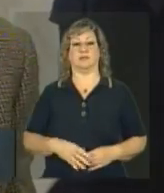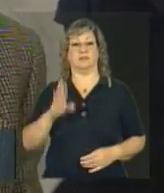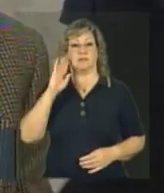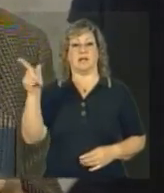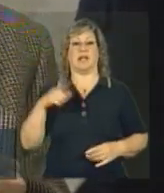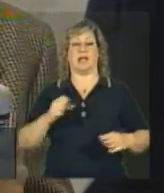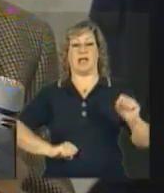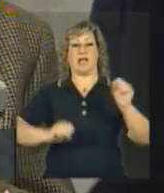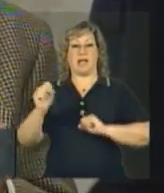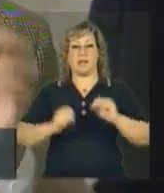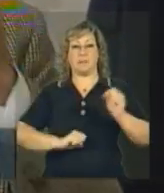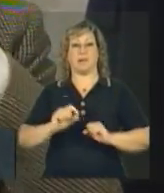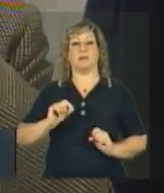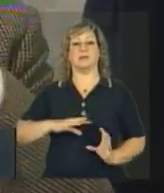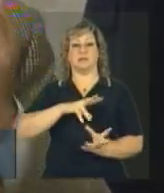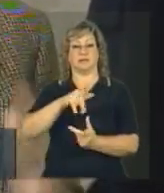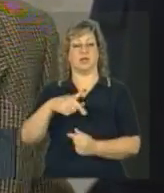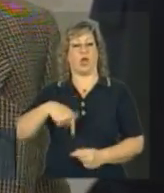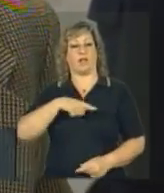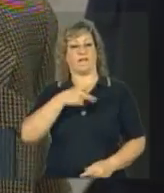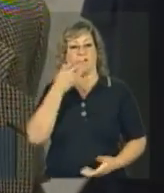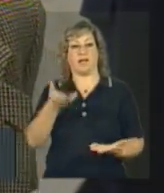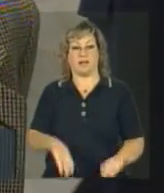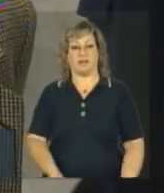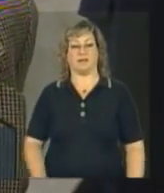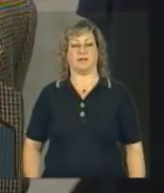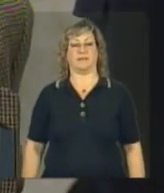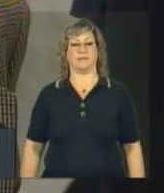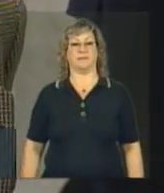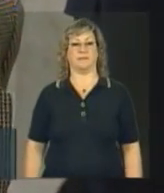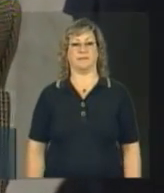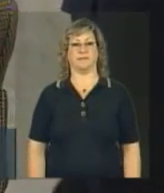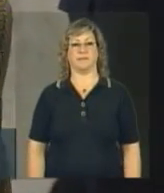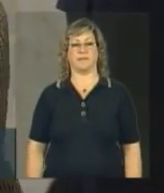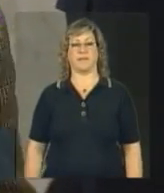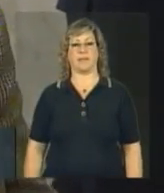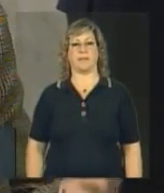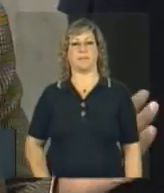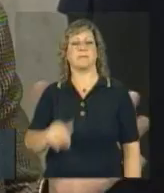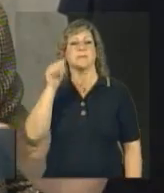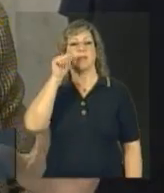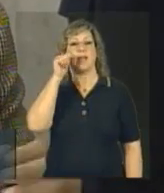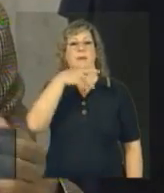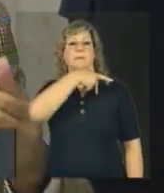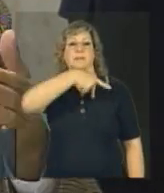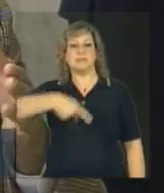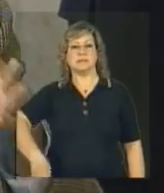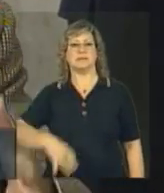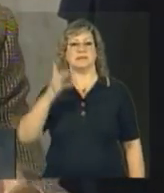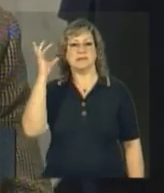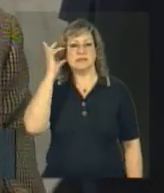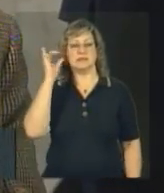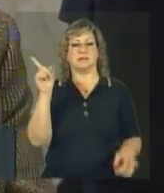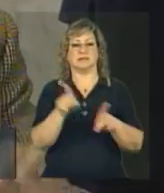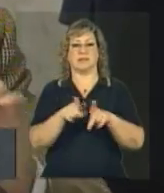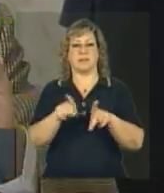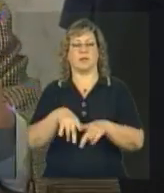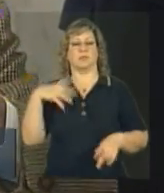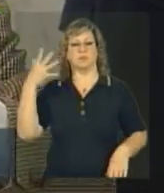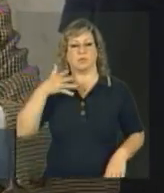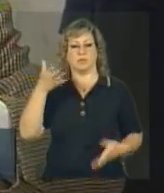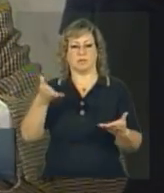internacionais, como nós estamos citando aqui. Ministro, a presidente Dilma, no discurso dela e também nas falas aqui,